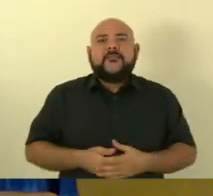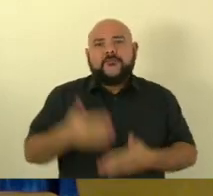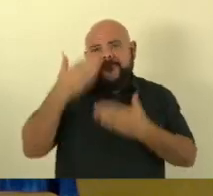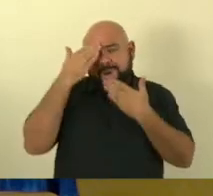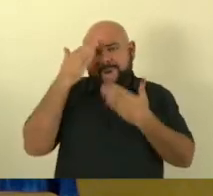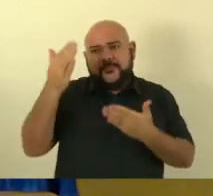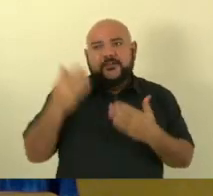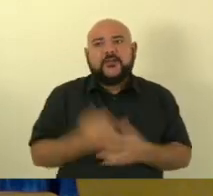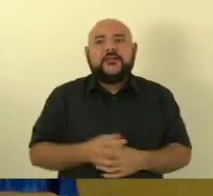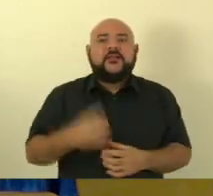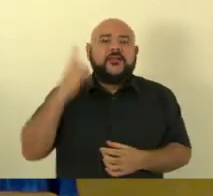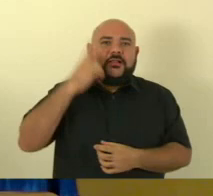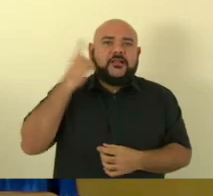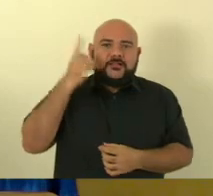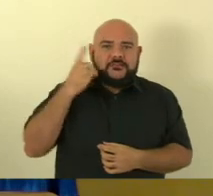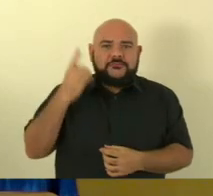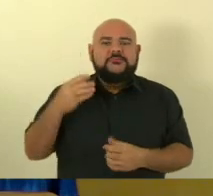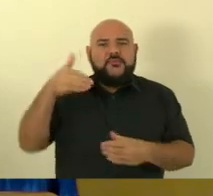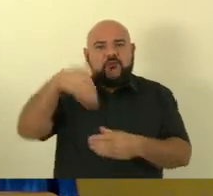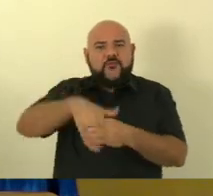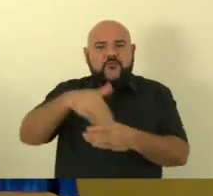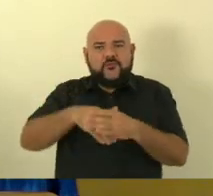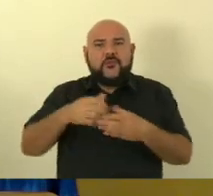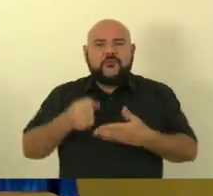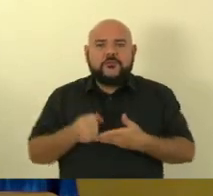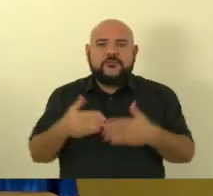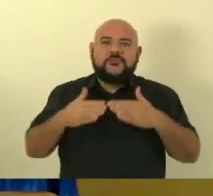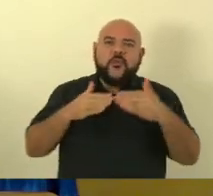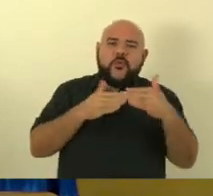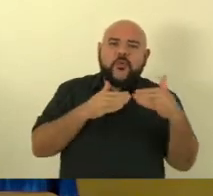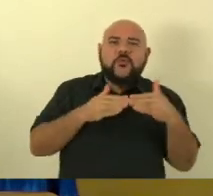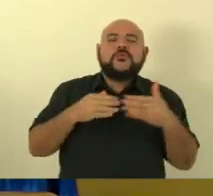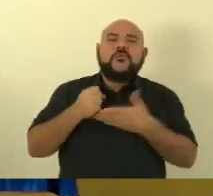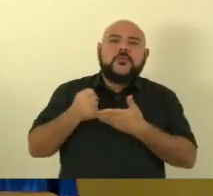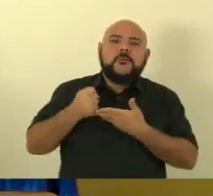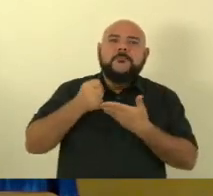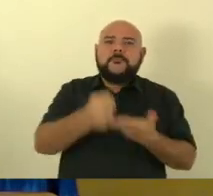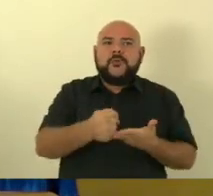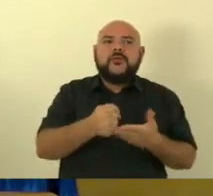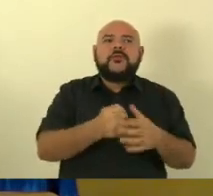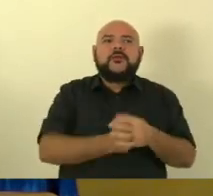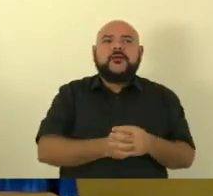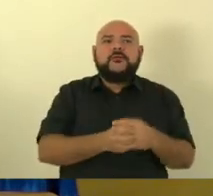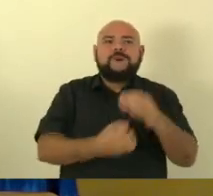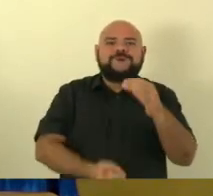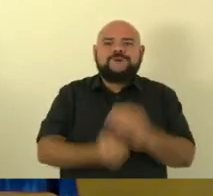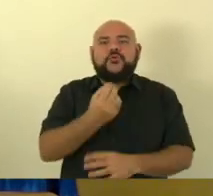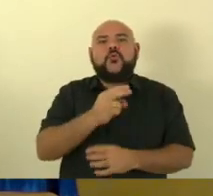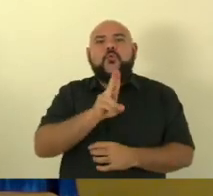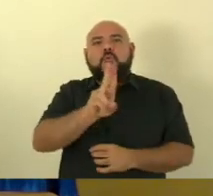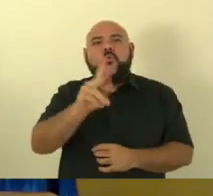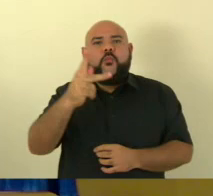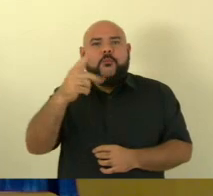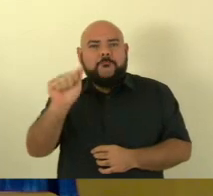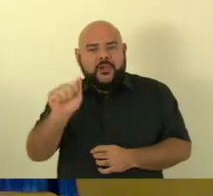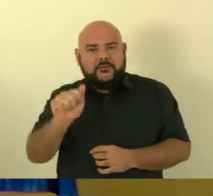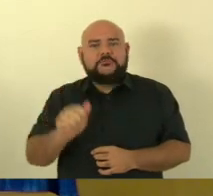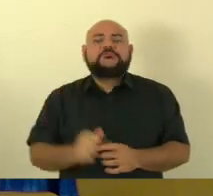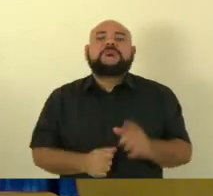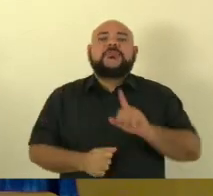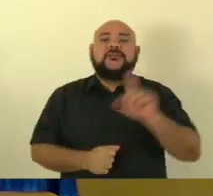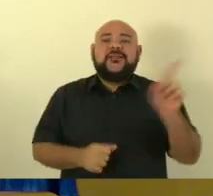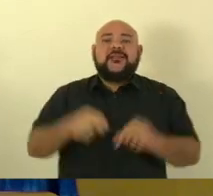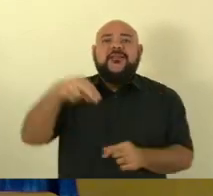a todos os deputados que votaram favorável a criação da UPA em Nova Almeida e também do